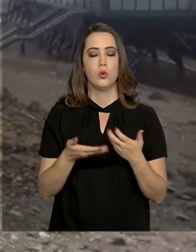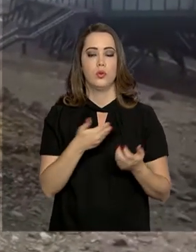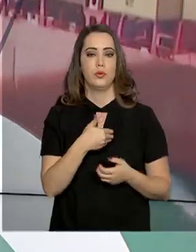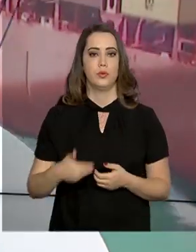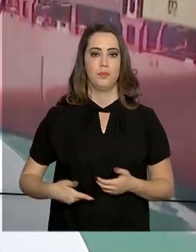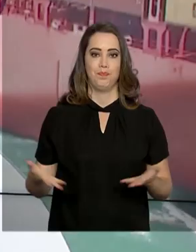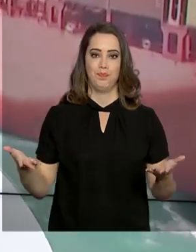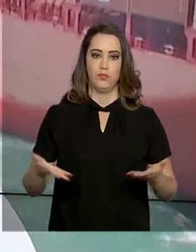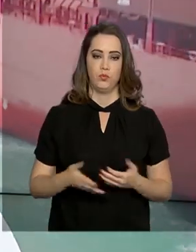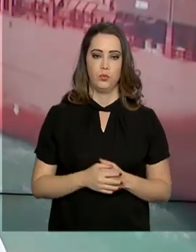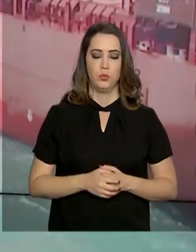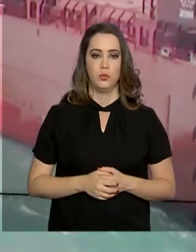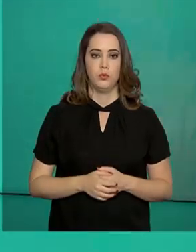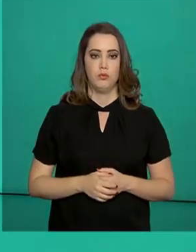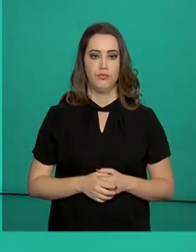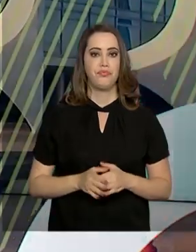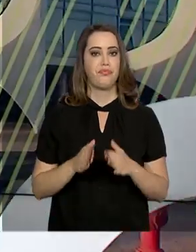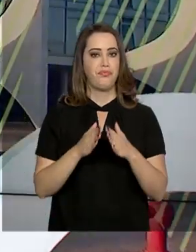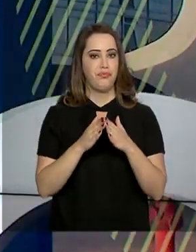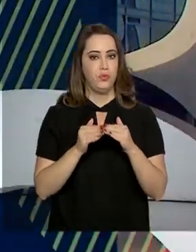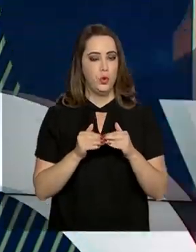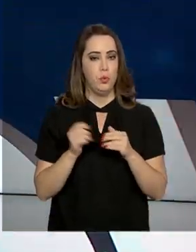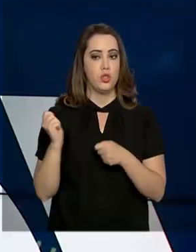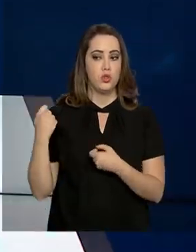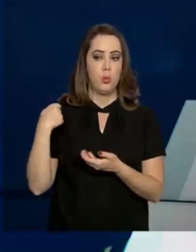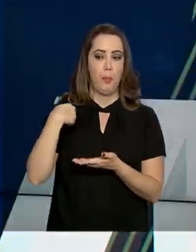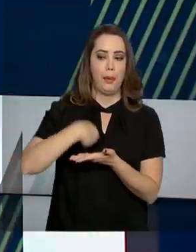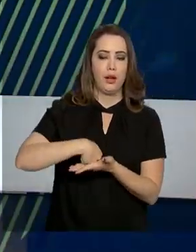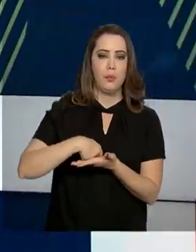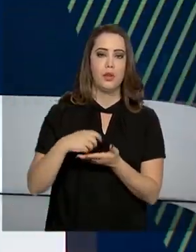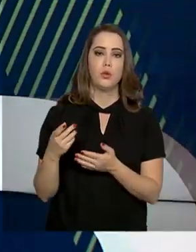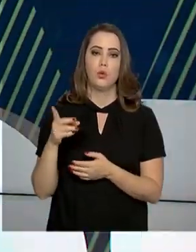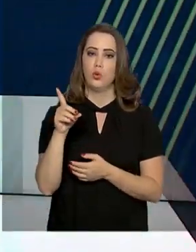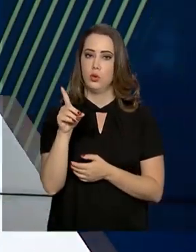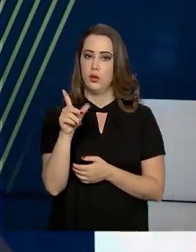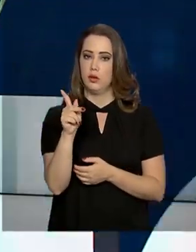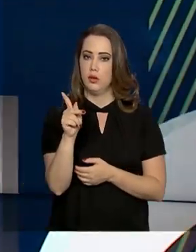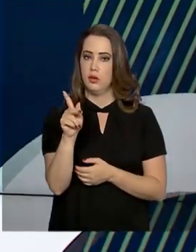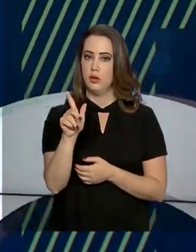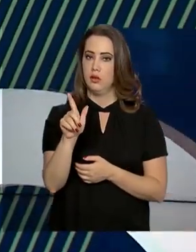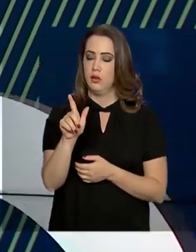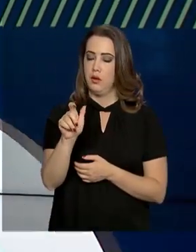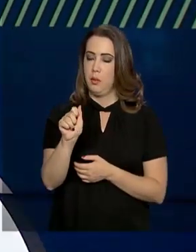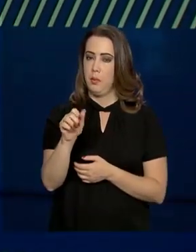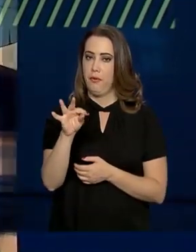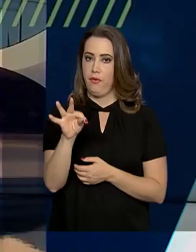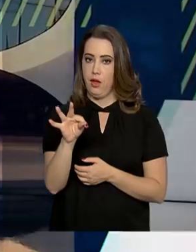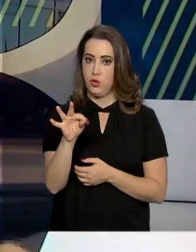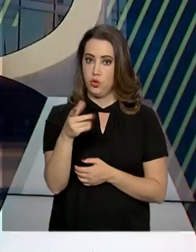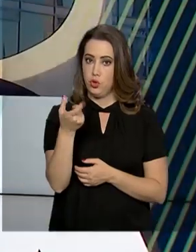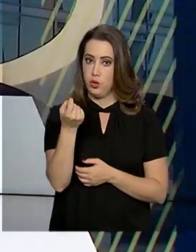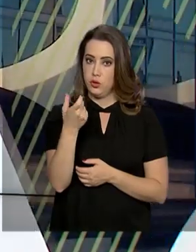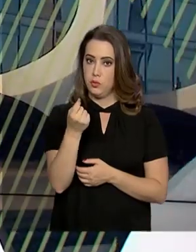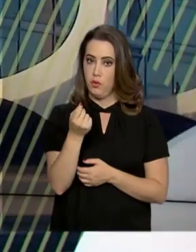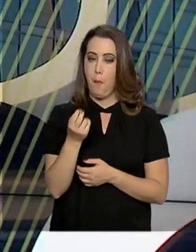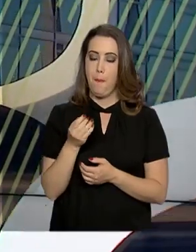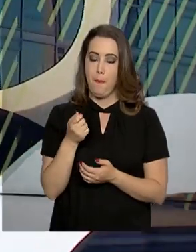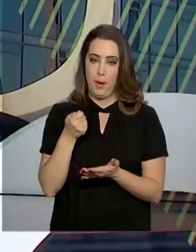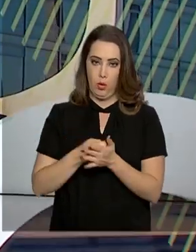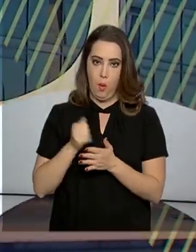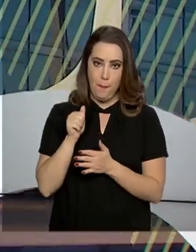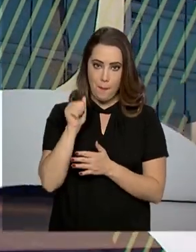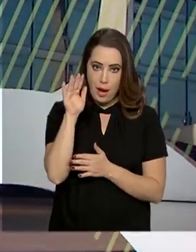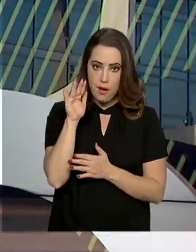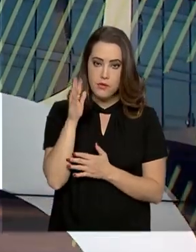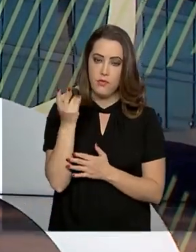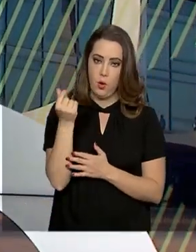Governo Agora. O pedido de restituição do DPVAT 2020 para quem pagou o valor mais caro já pode ser